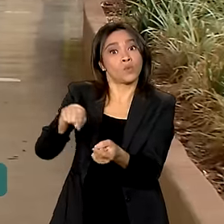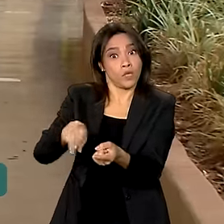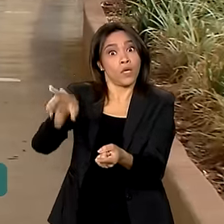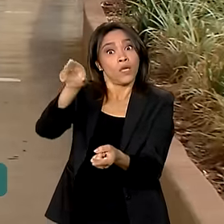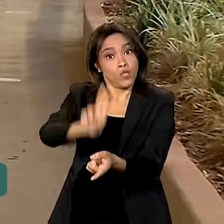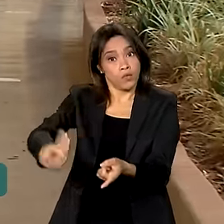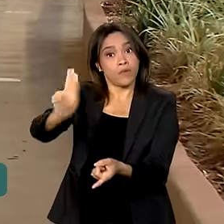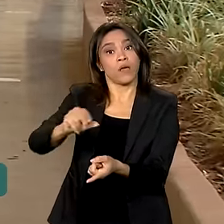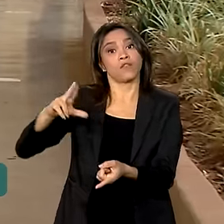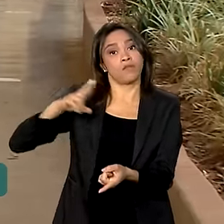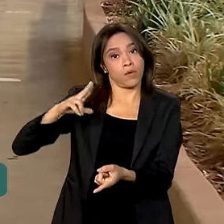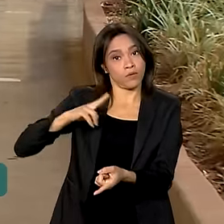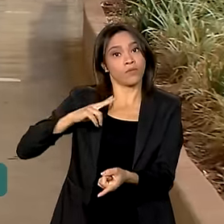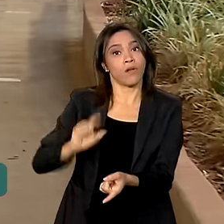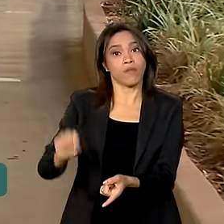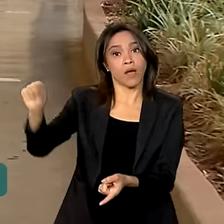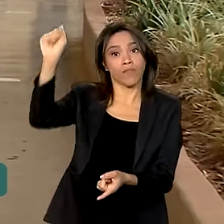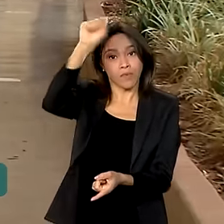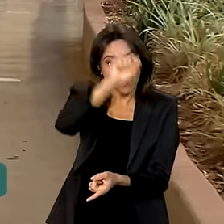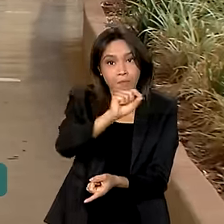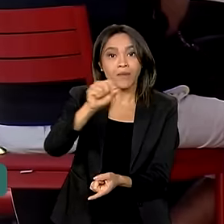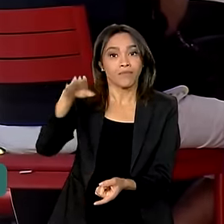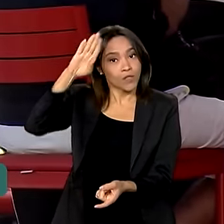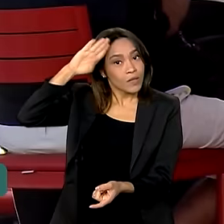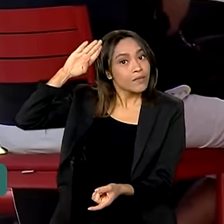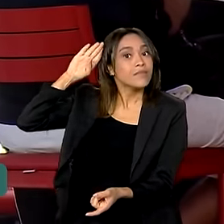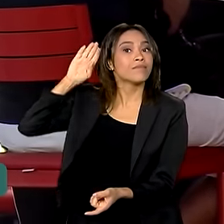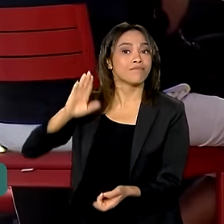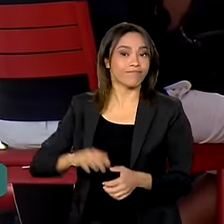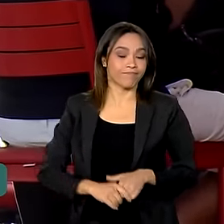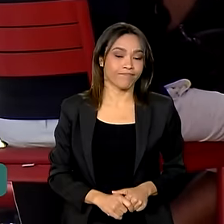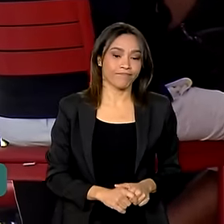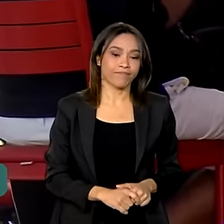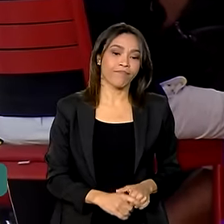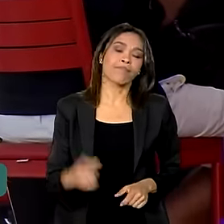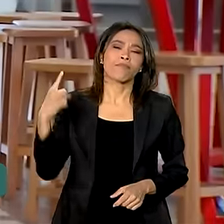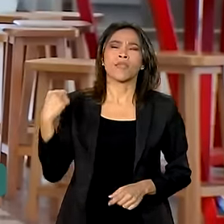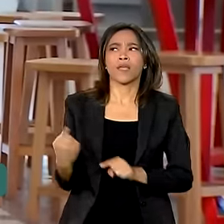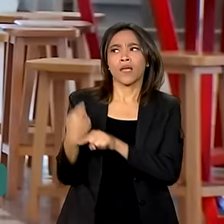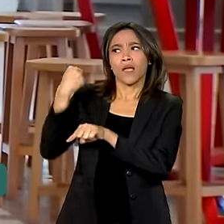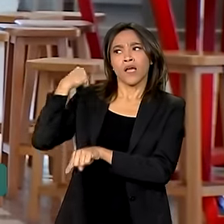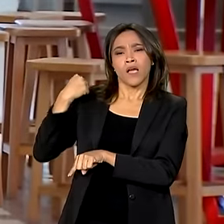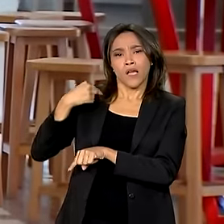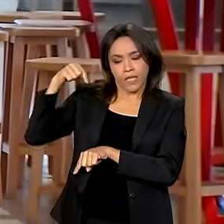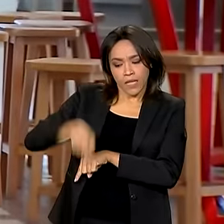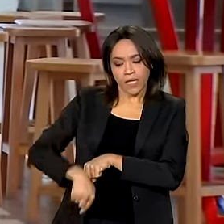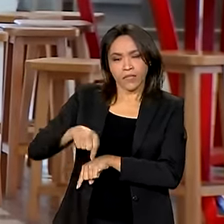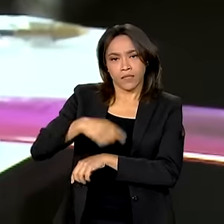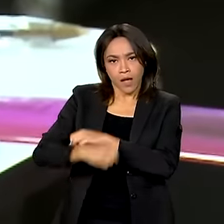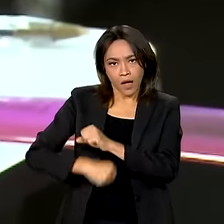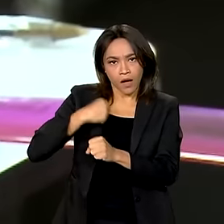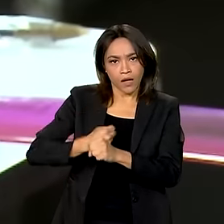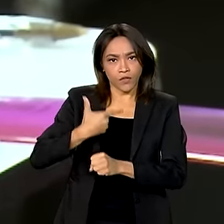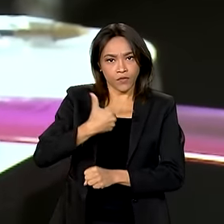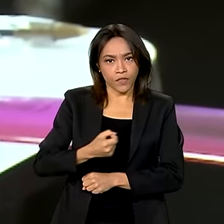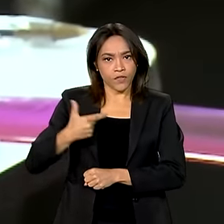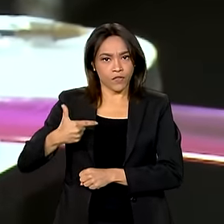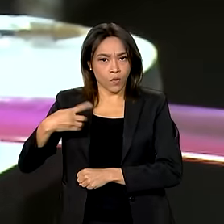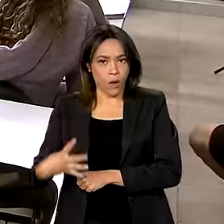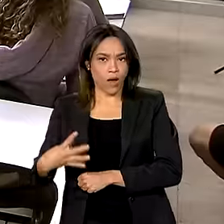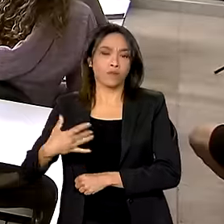privadas de educação superior. Na edição de 2024 do ProUni, mais de